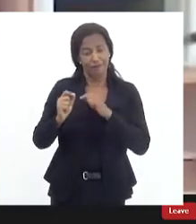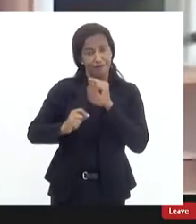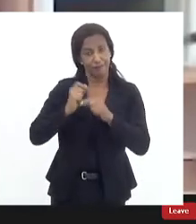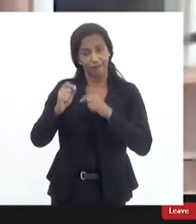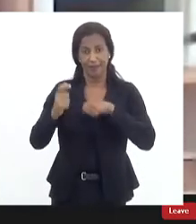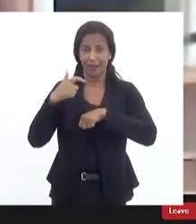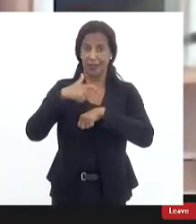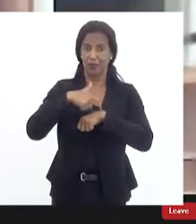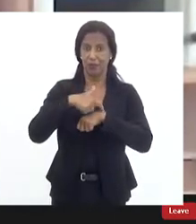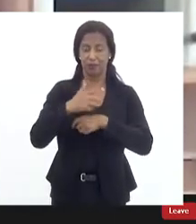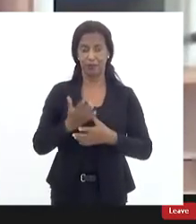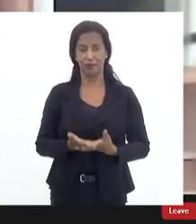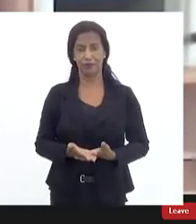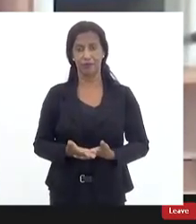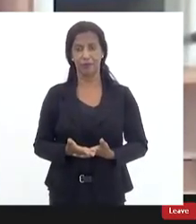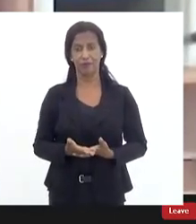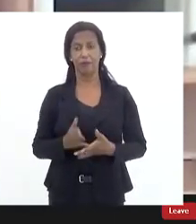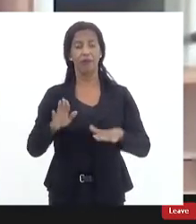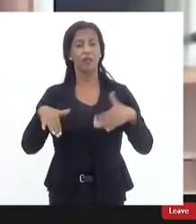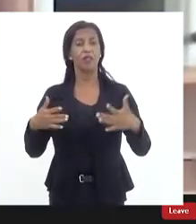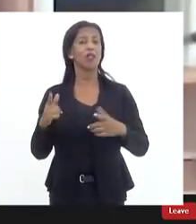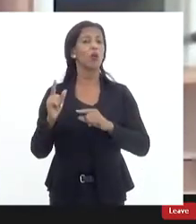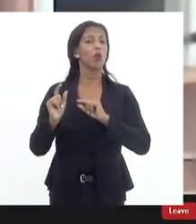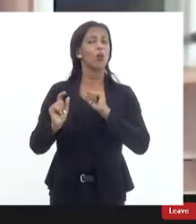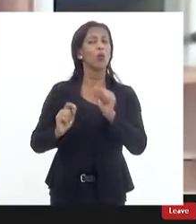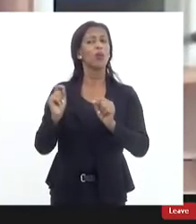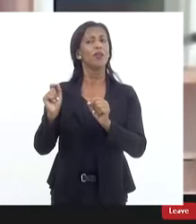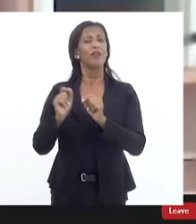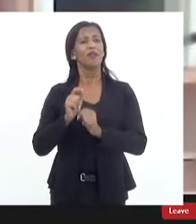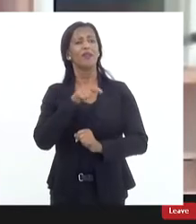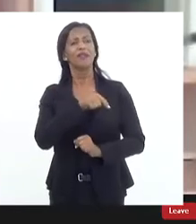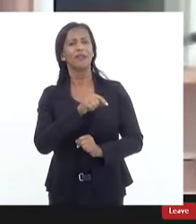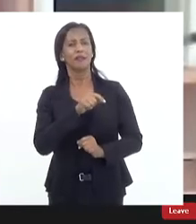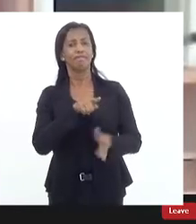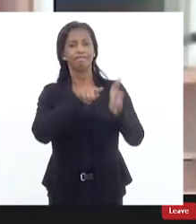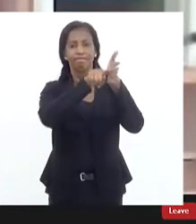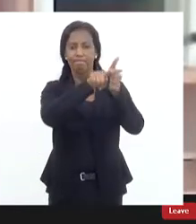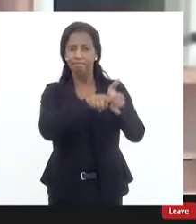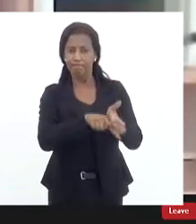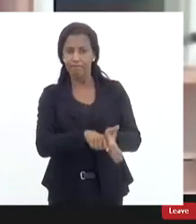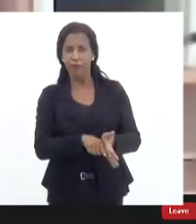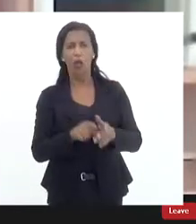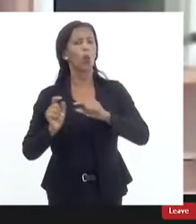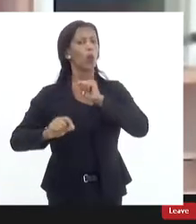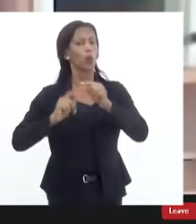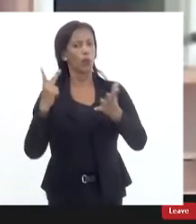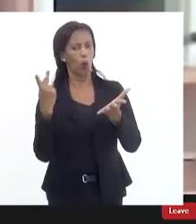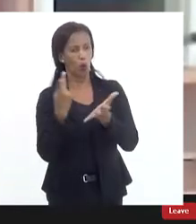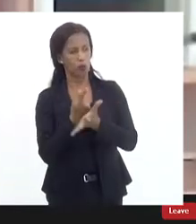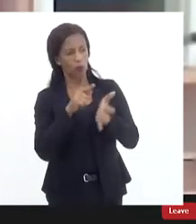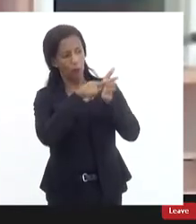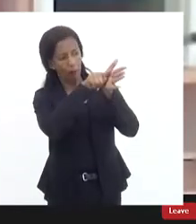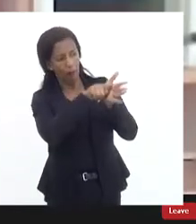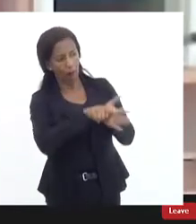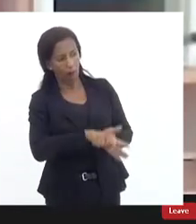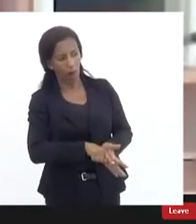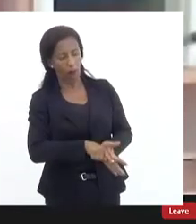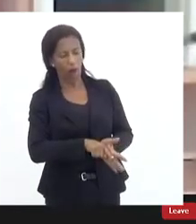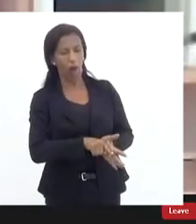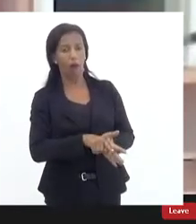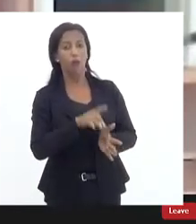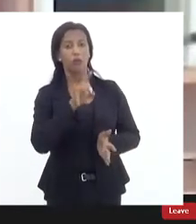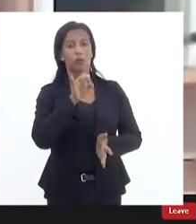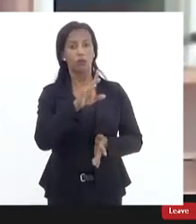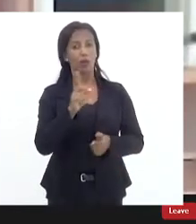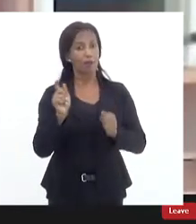naquele momento então o que restaria fazer uma investigação daquele suposto abuso só que para promover uma